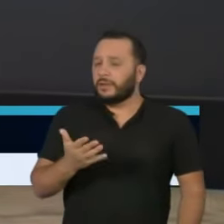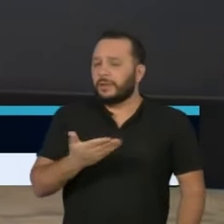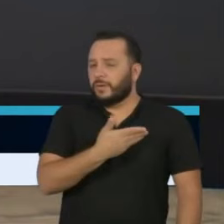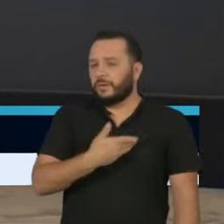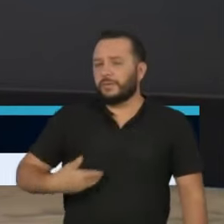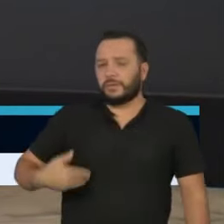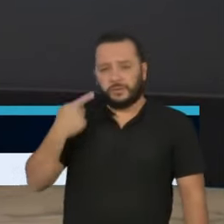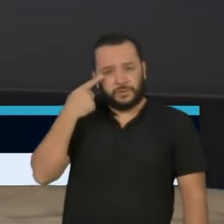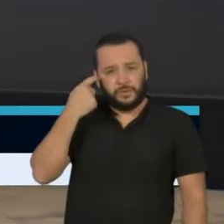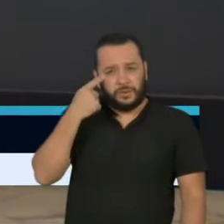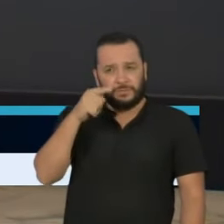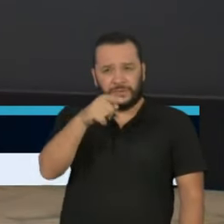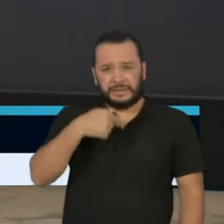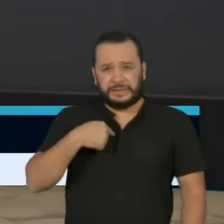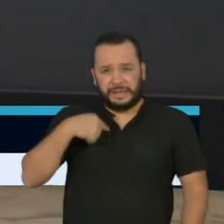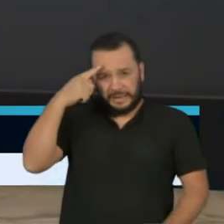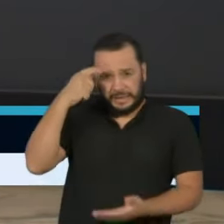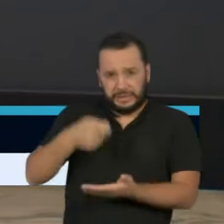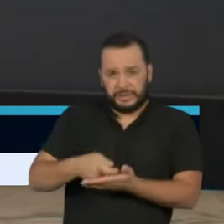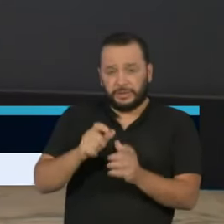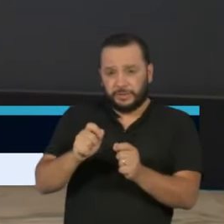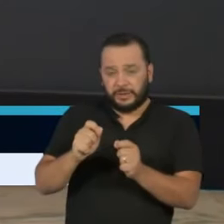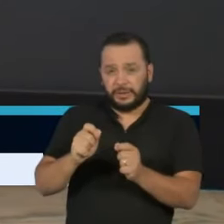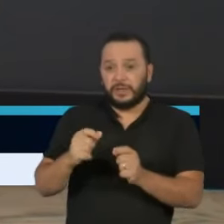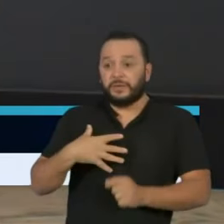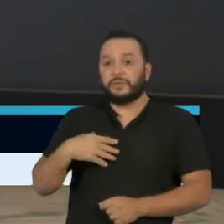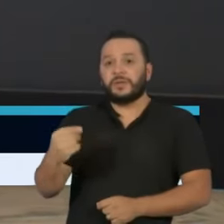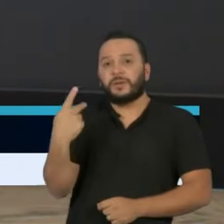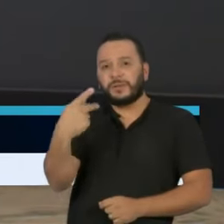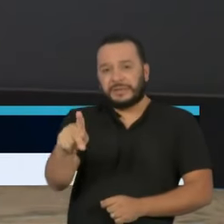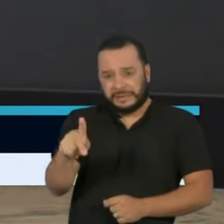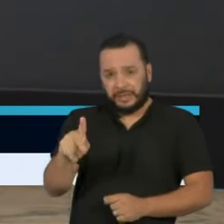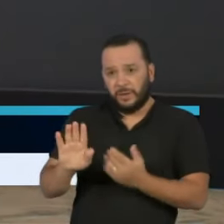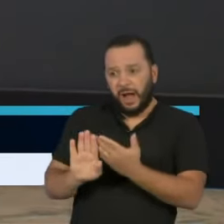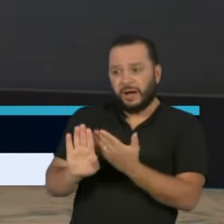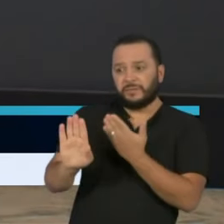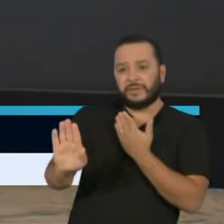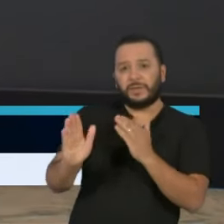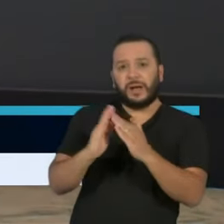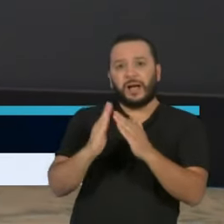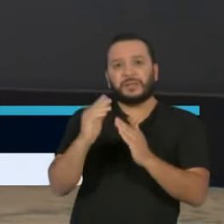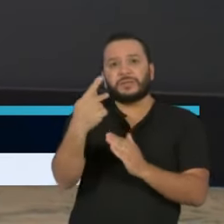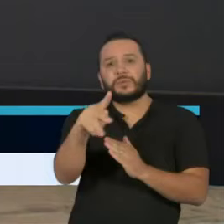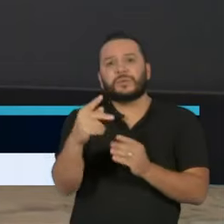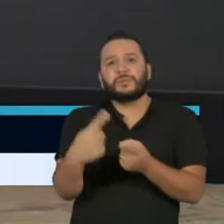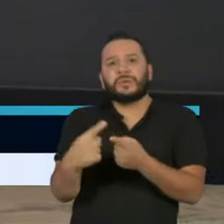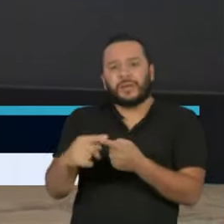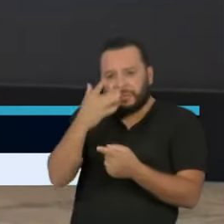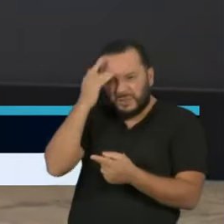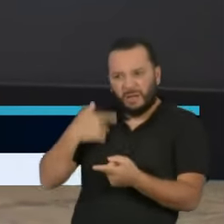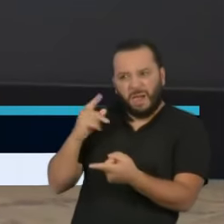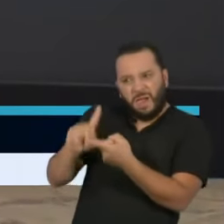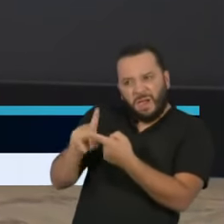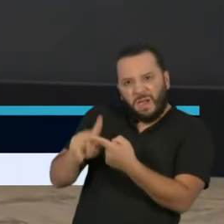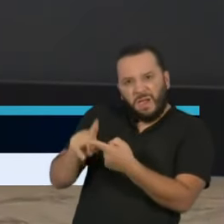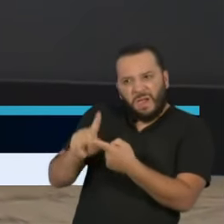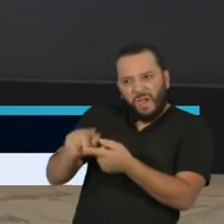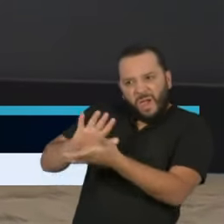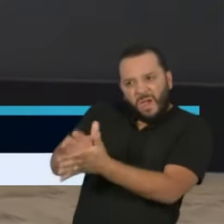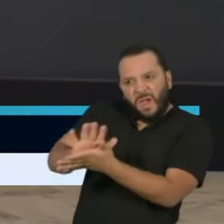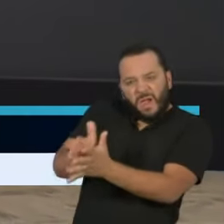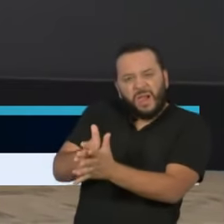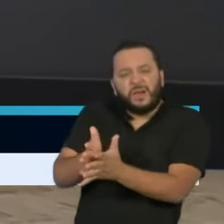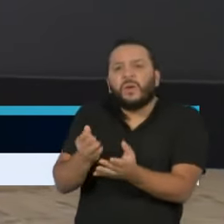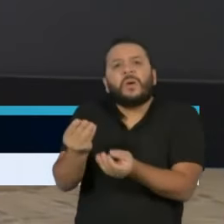o senhor decidiu afastar os seus filhos da sua casa por causa de ameaças. Que ameaças foram essas e o que diz a